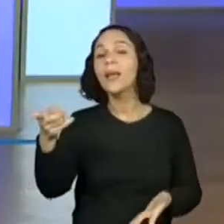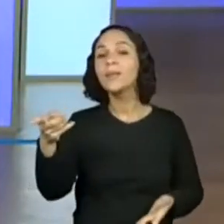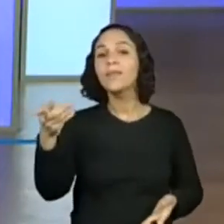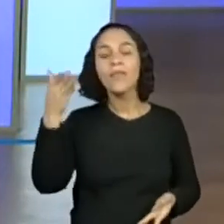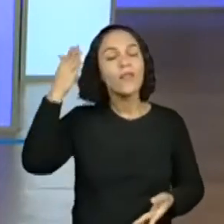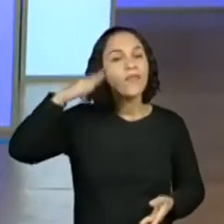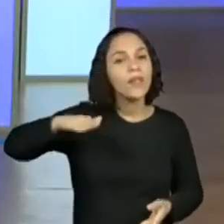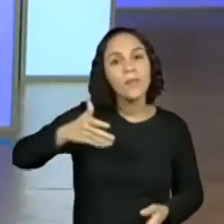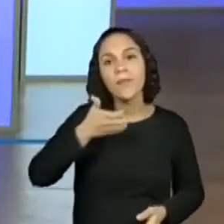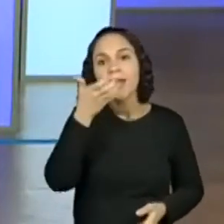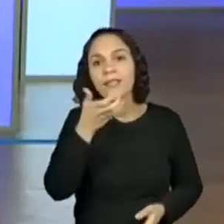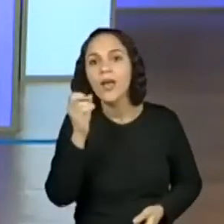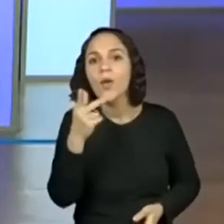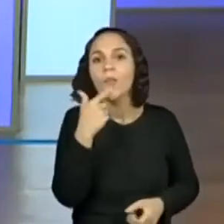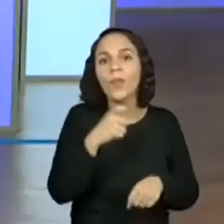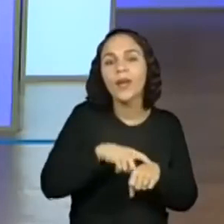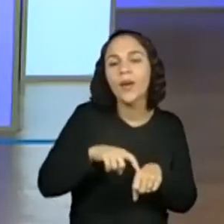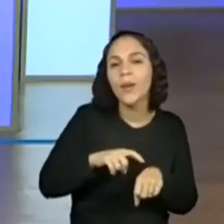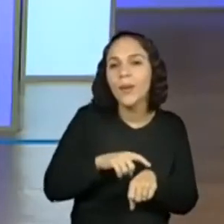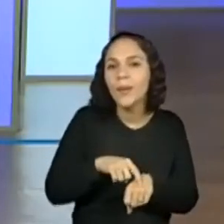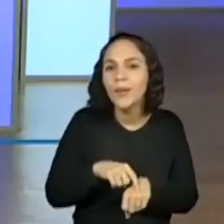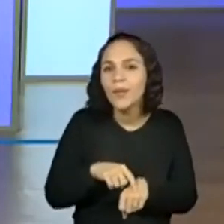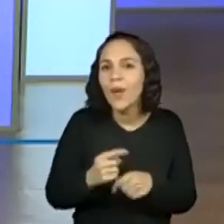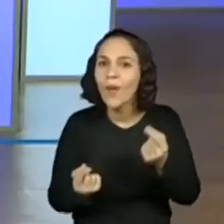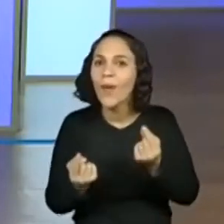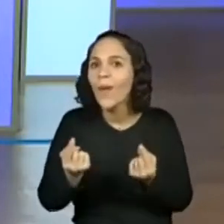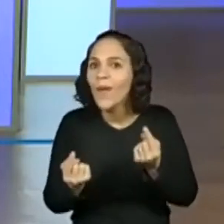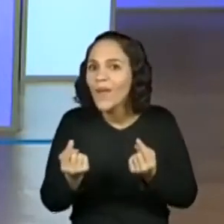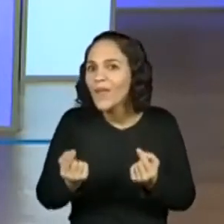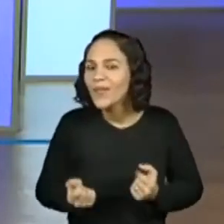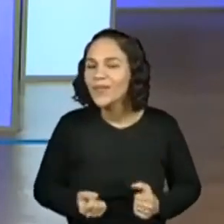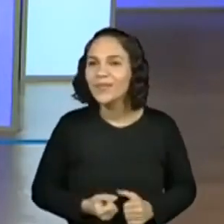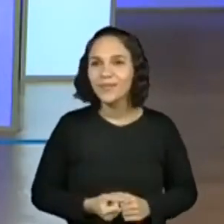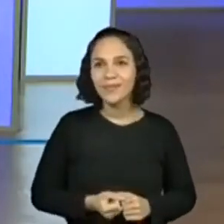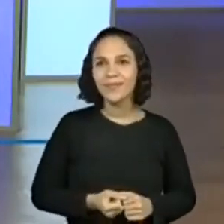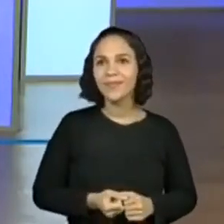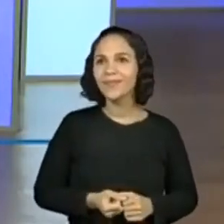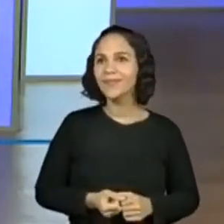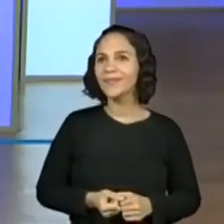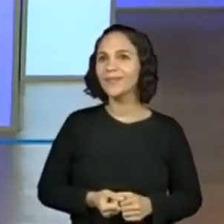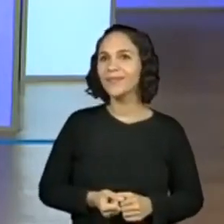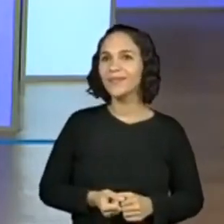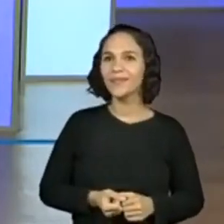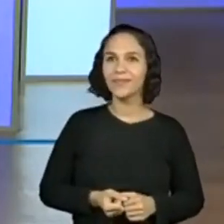maçã ou morango? Maçã ou morango? Vai, Pro.